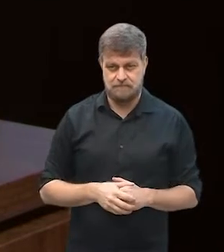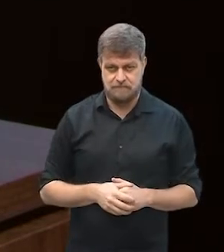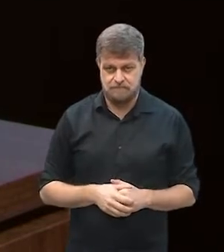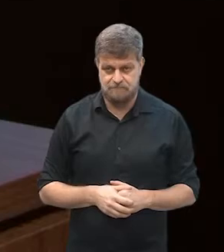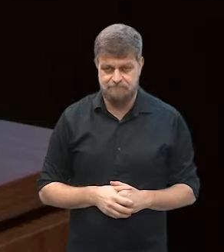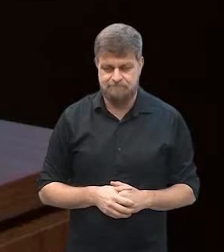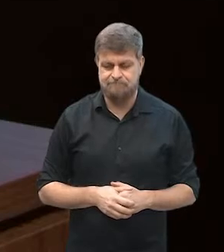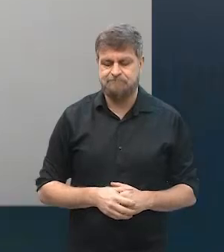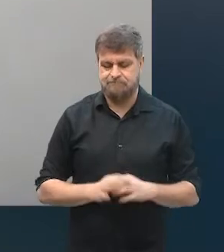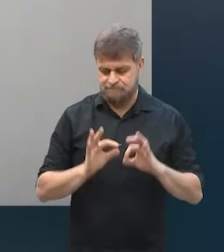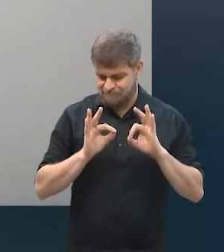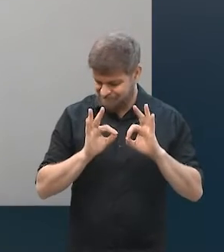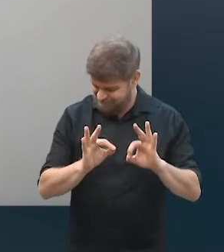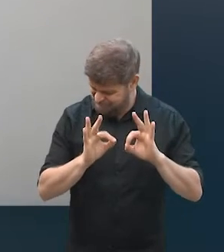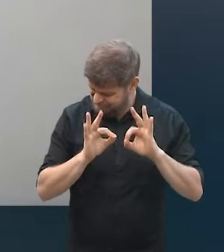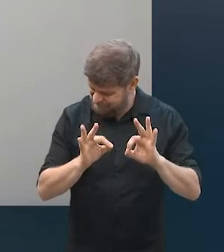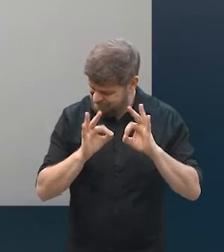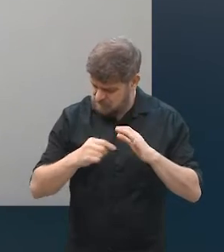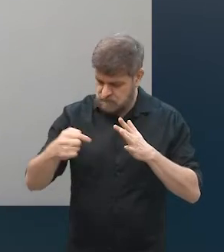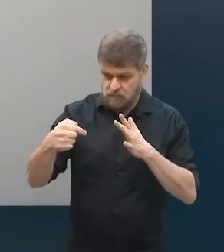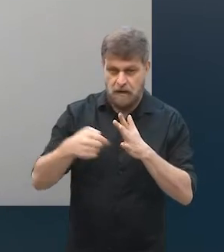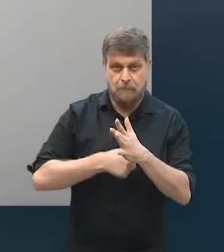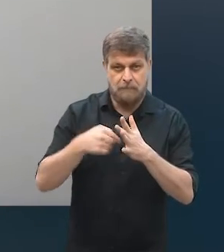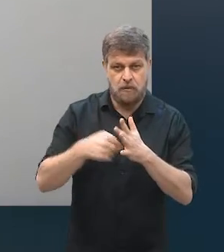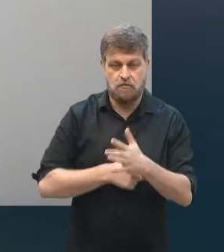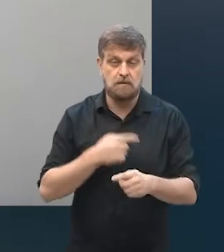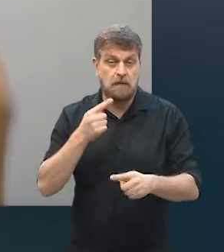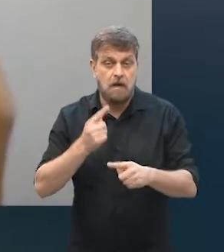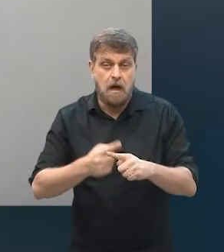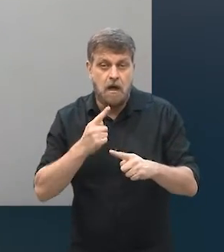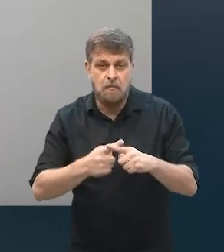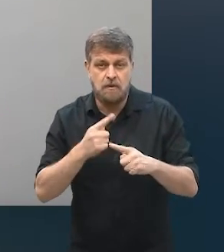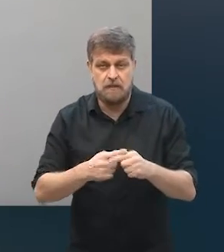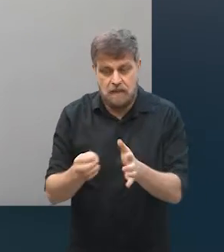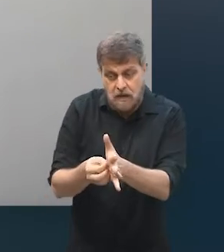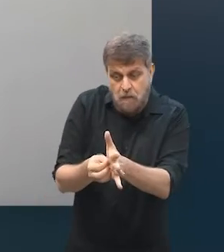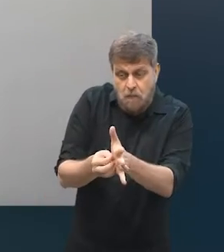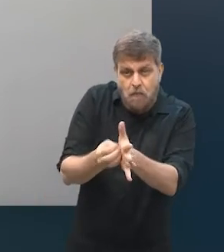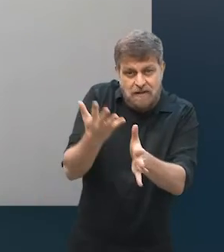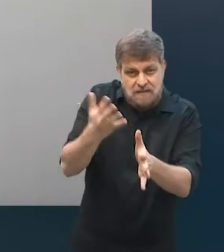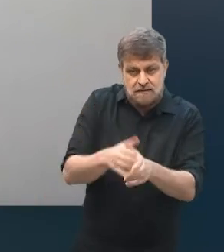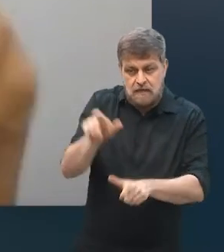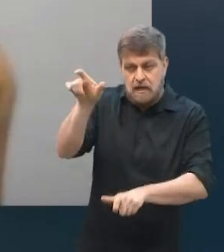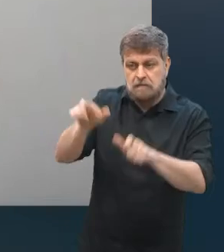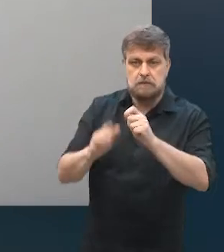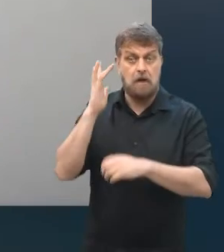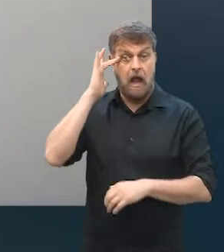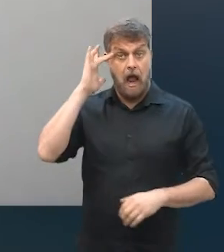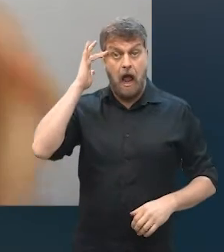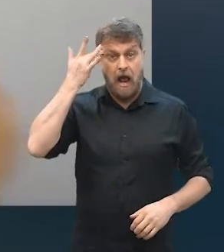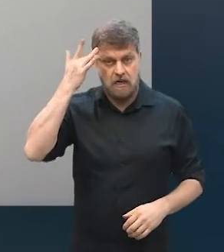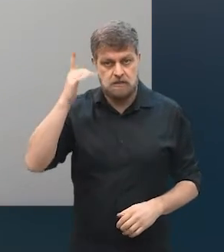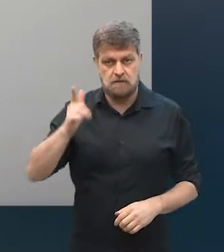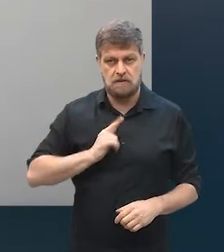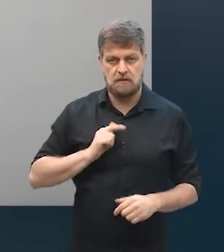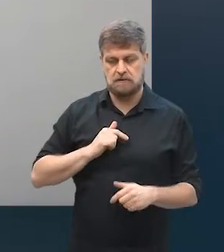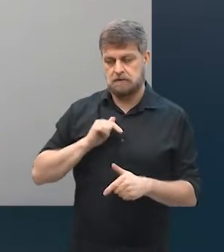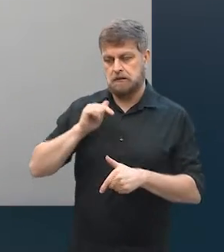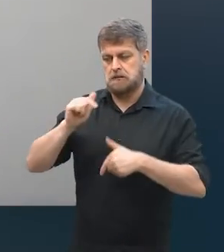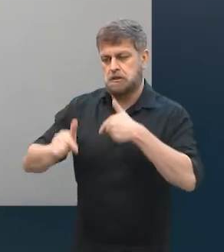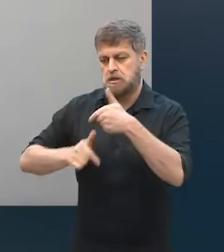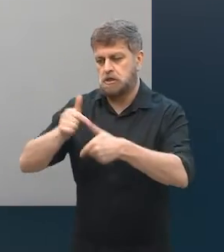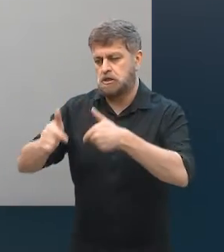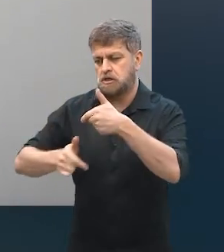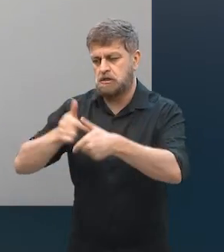Excelente ponto, excelente ponto, porque muitas vezes as pessoas acham, né, que fazendo atividade,